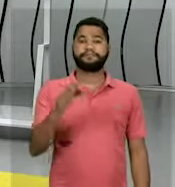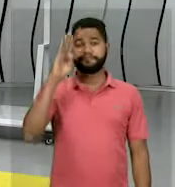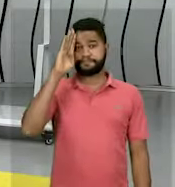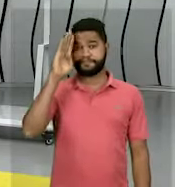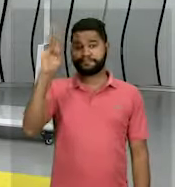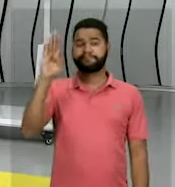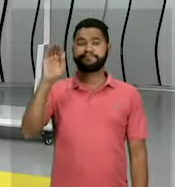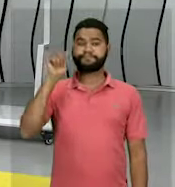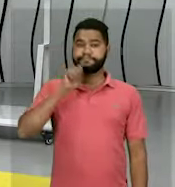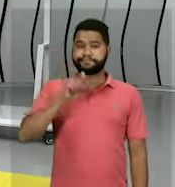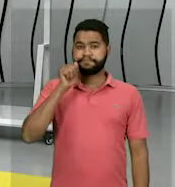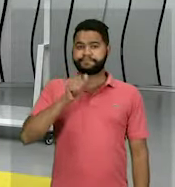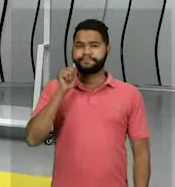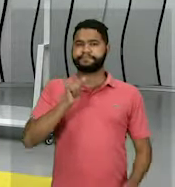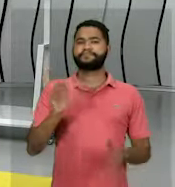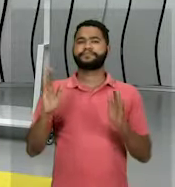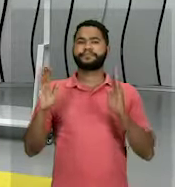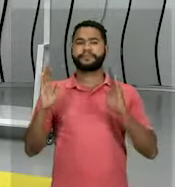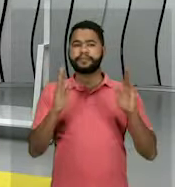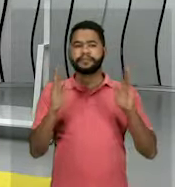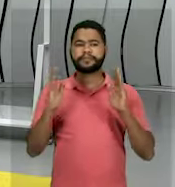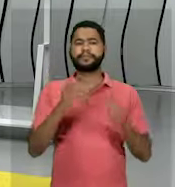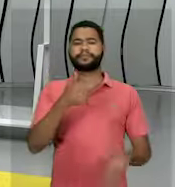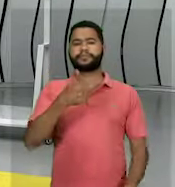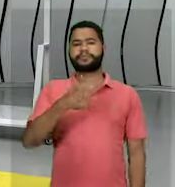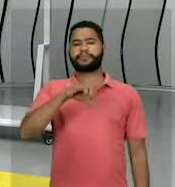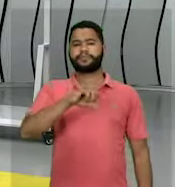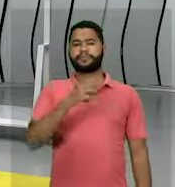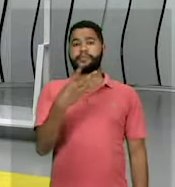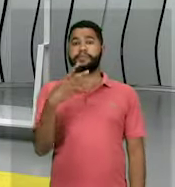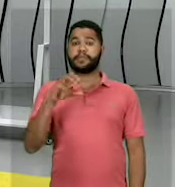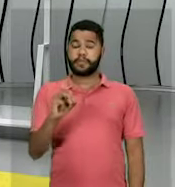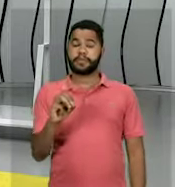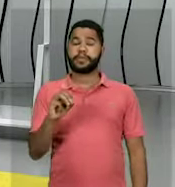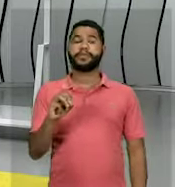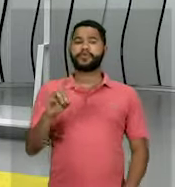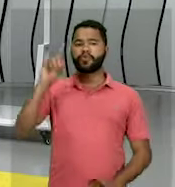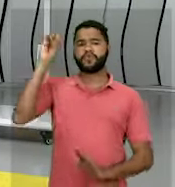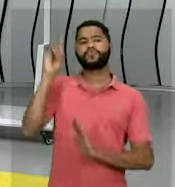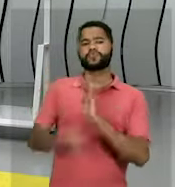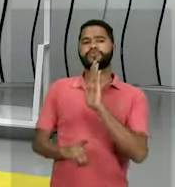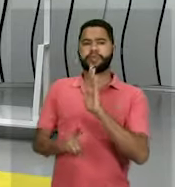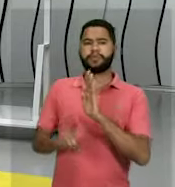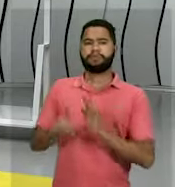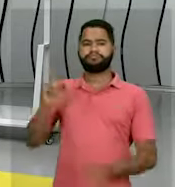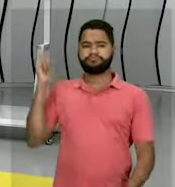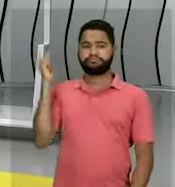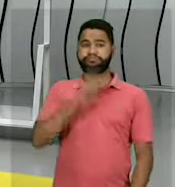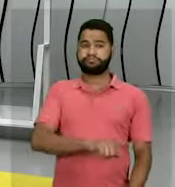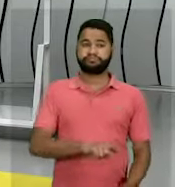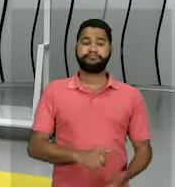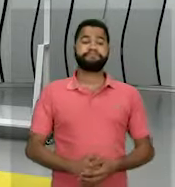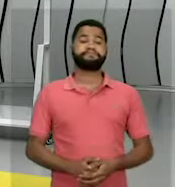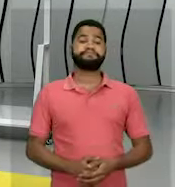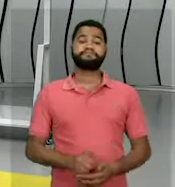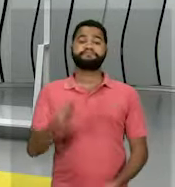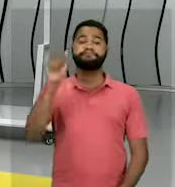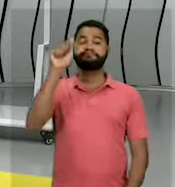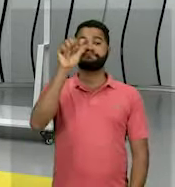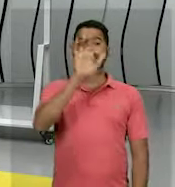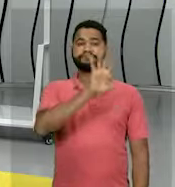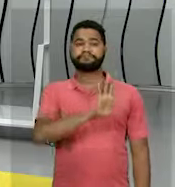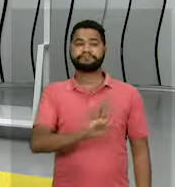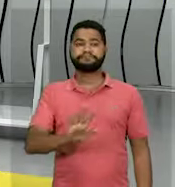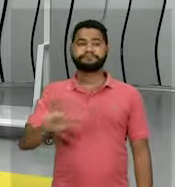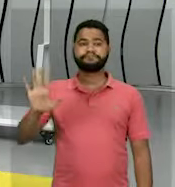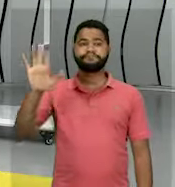das mulheres na década de 30, para que esse direito ali fosse se apresentado. Então, no geral, a gente